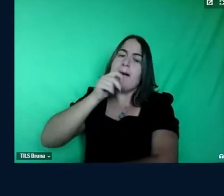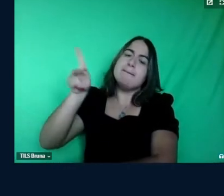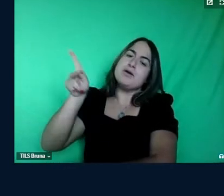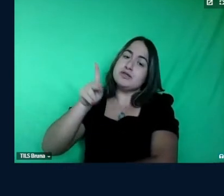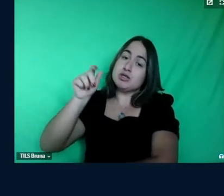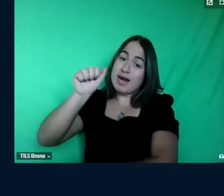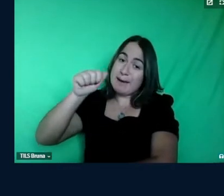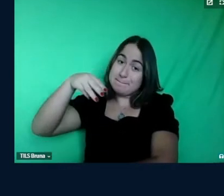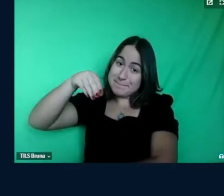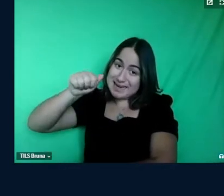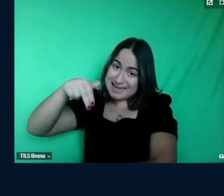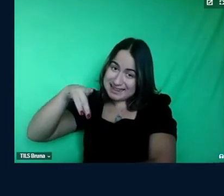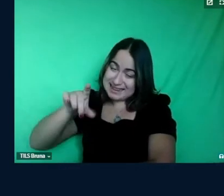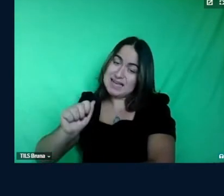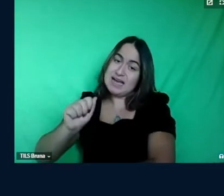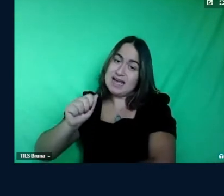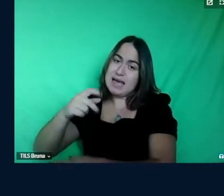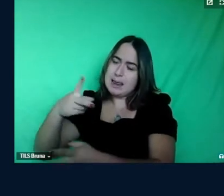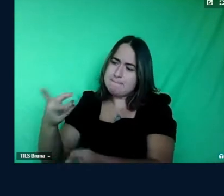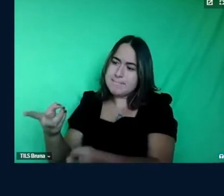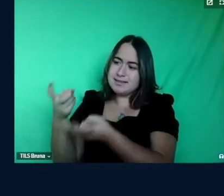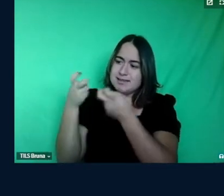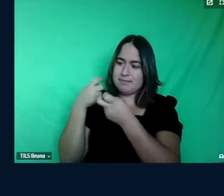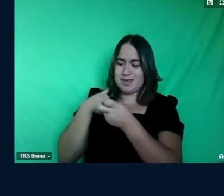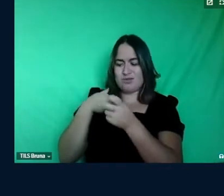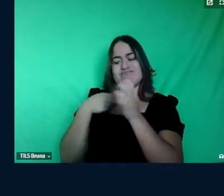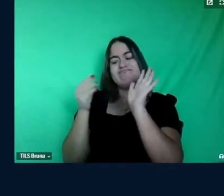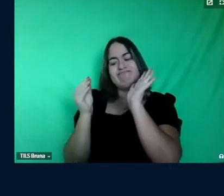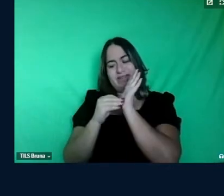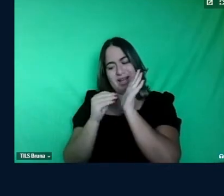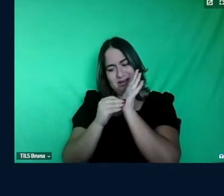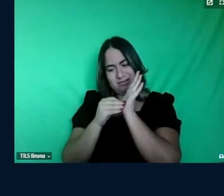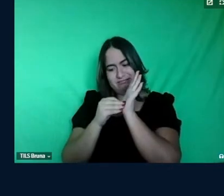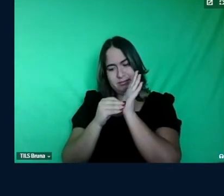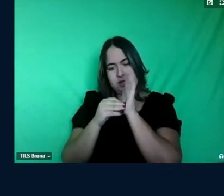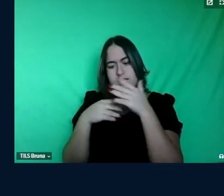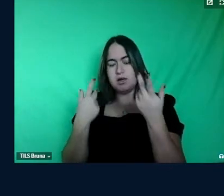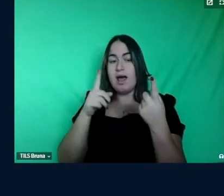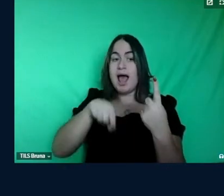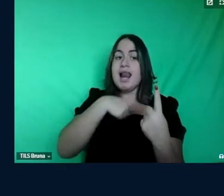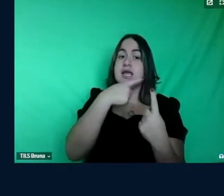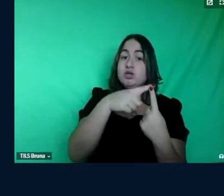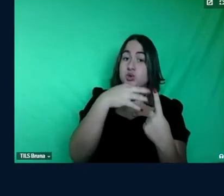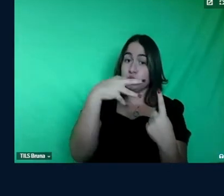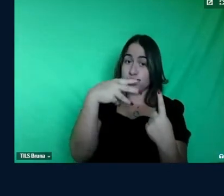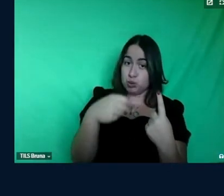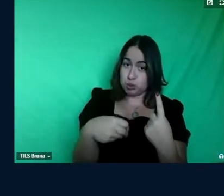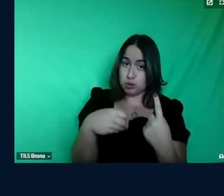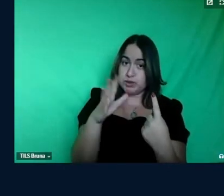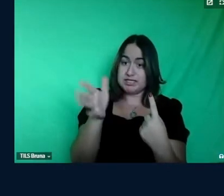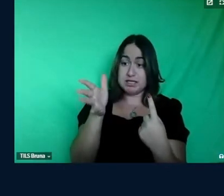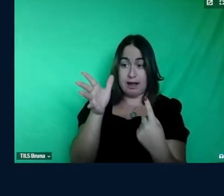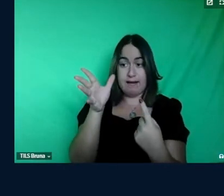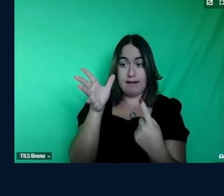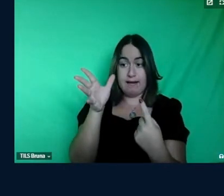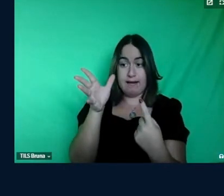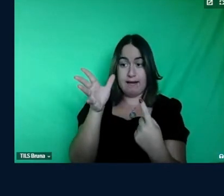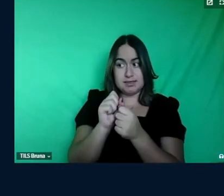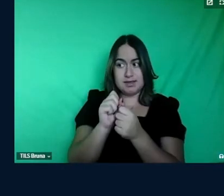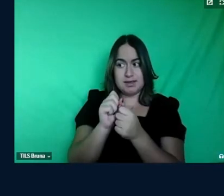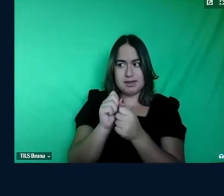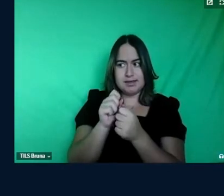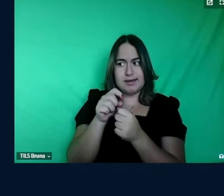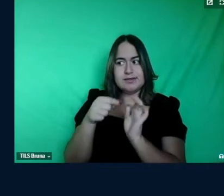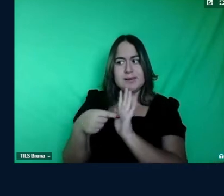soluções então a tua pesquisa além de tudo que você já fez você ativou o senso de plausibilidade na Amanda